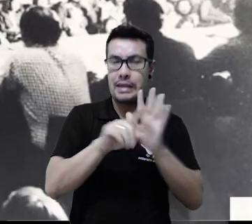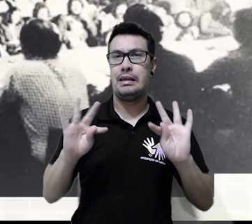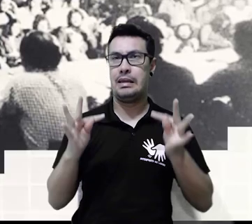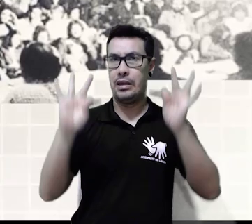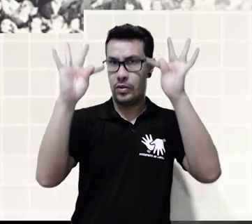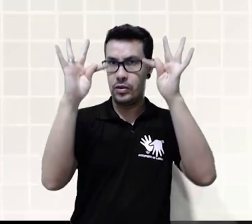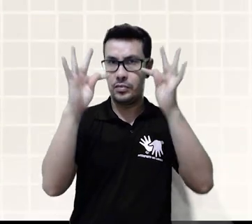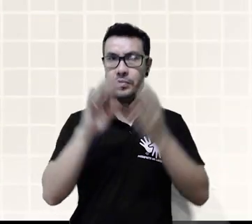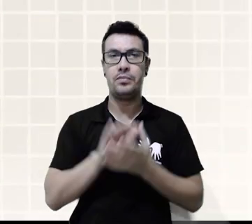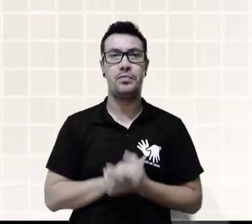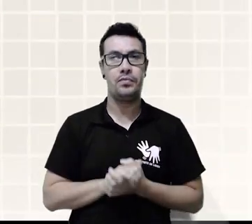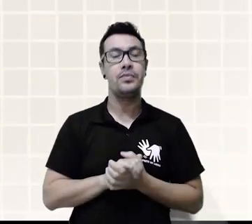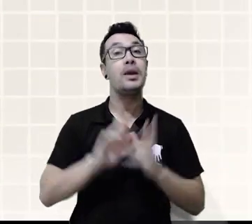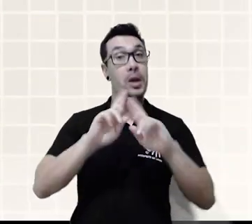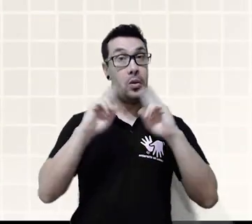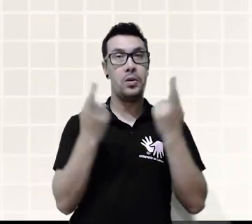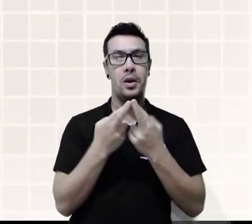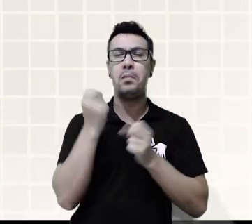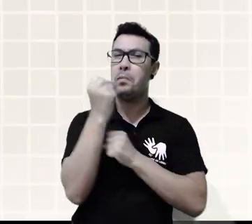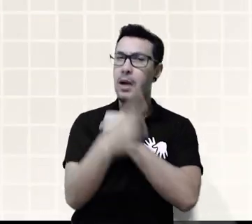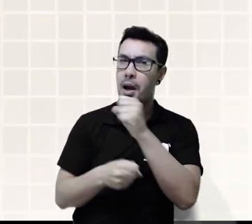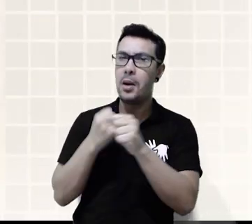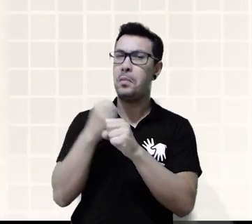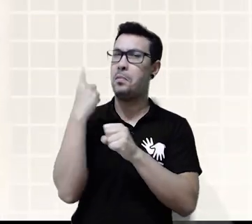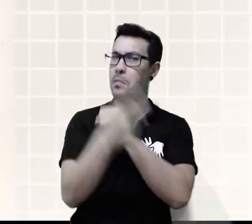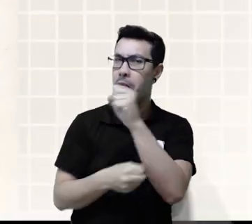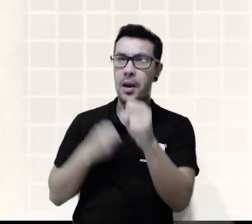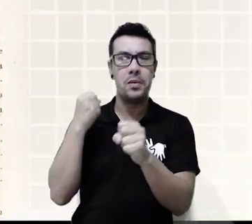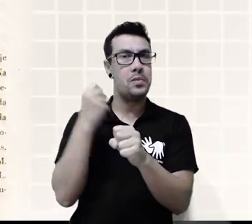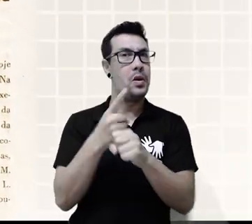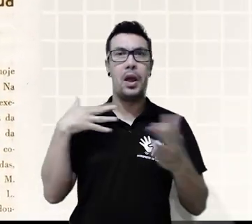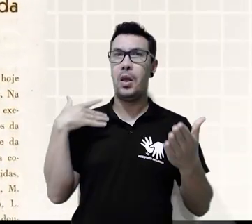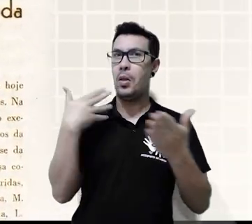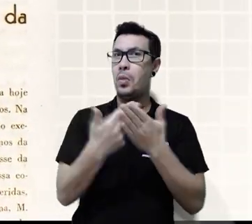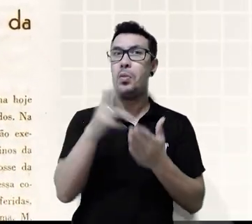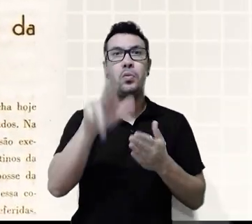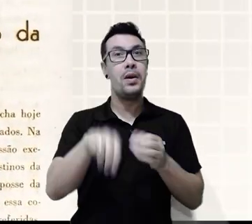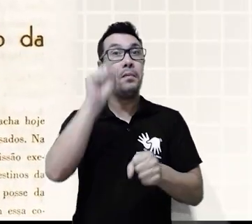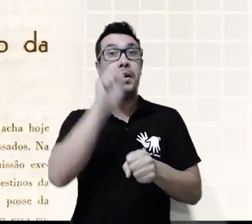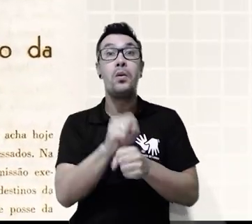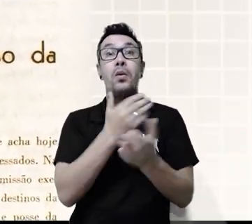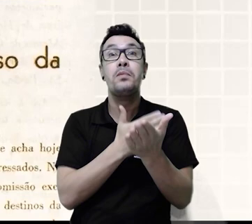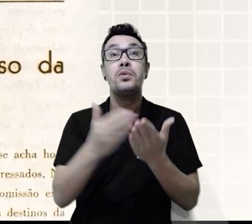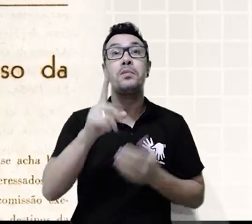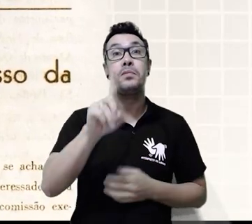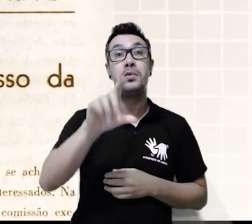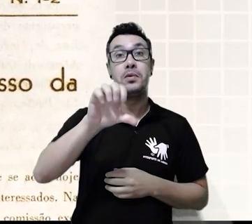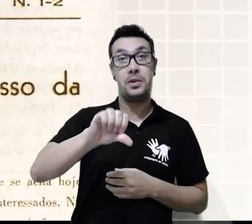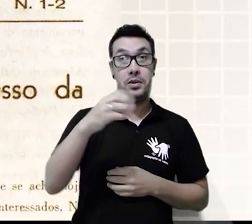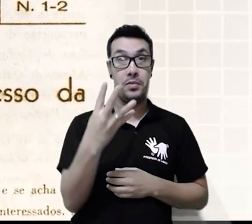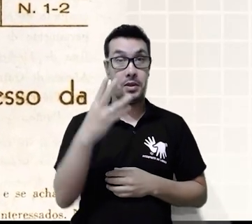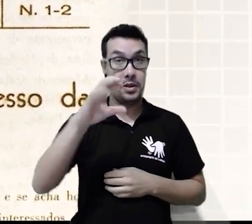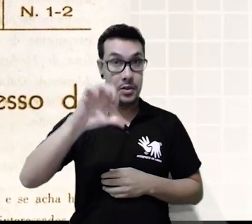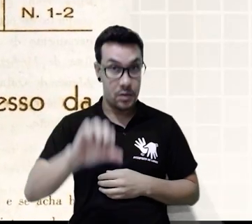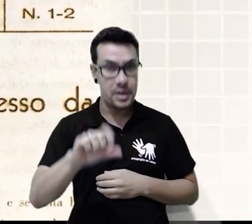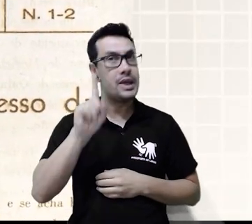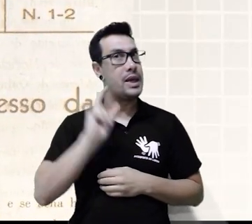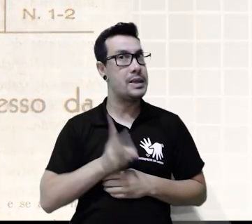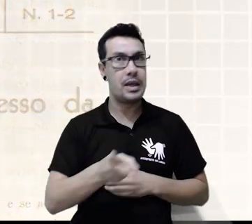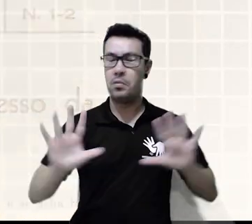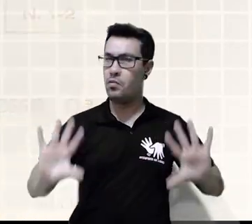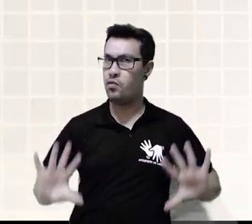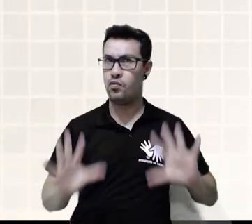A Reunião Anual da SBPC existe de maneira ininterrupta desde 1949. Um evento